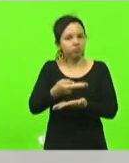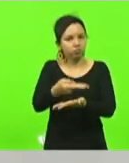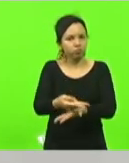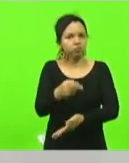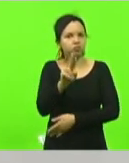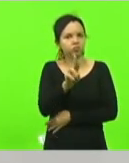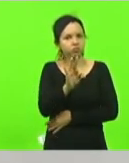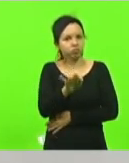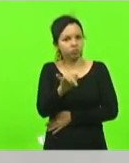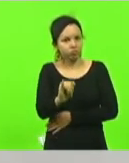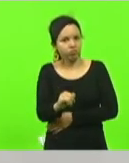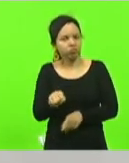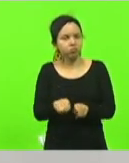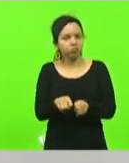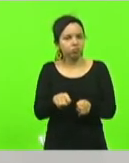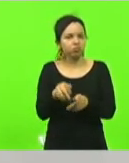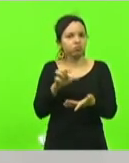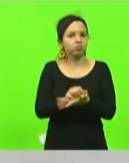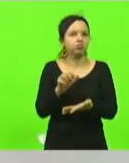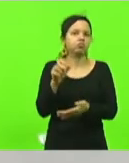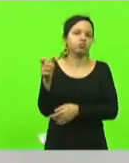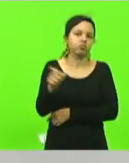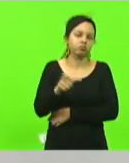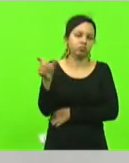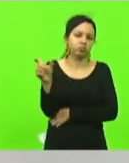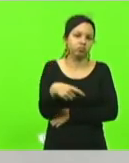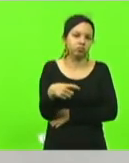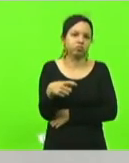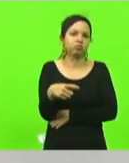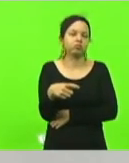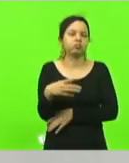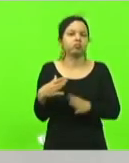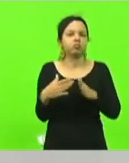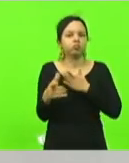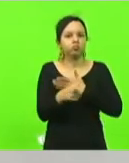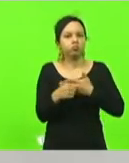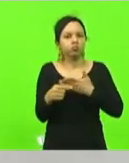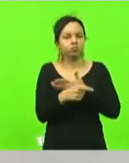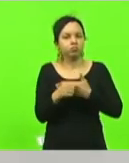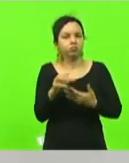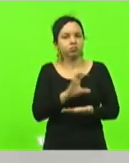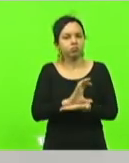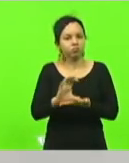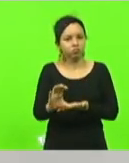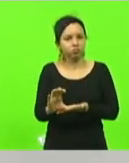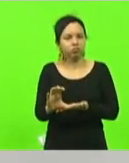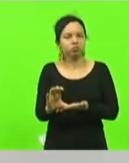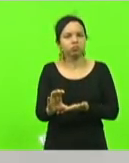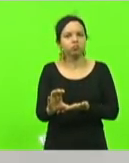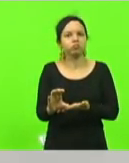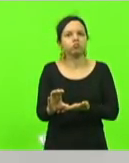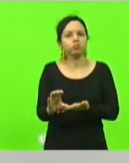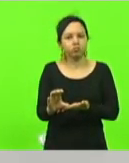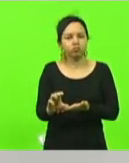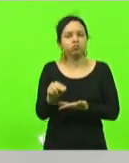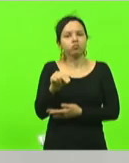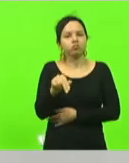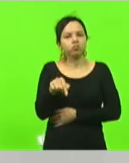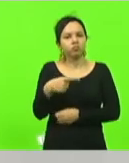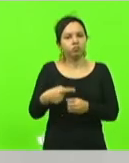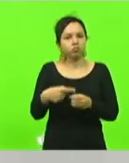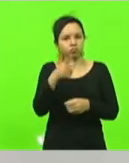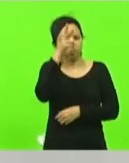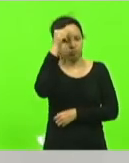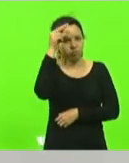contratação de impureção de crédito enfim e pela casa civil repasse de recursos fundo a fundo a prefeitura municipal